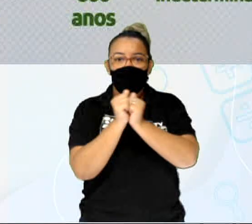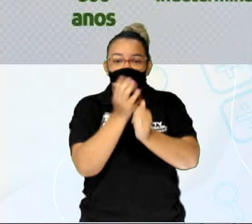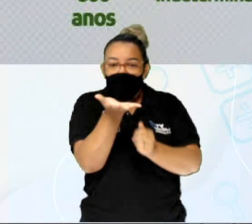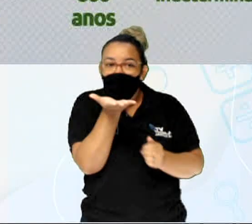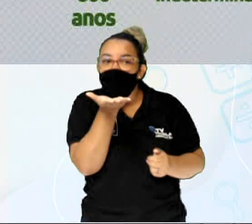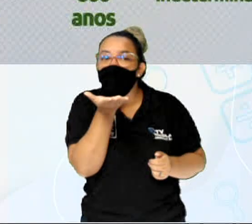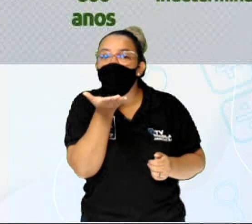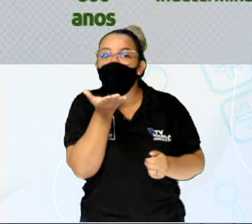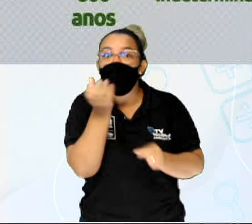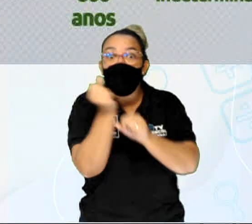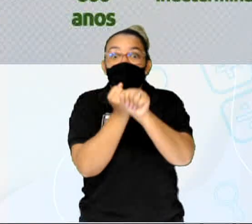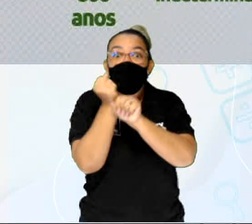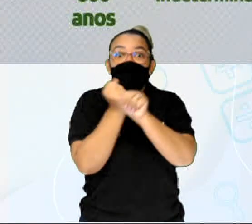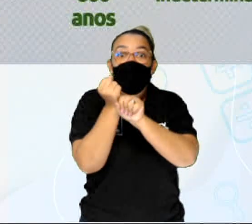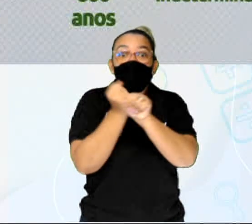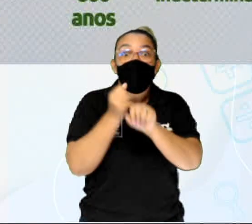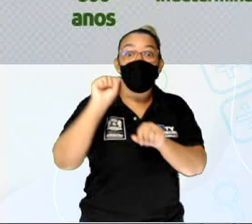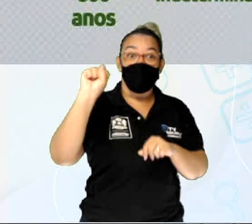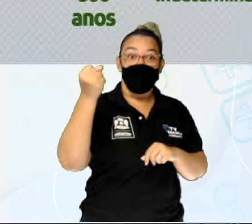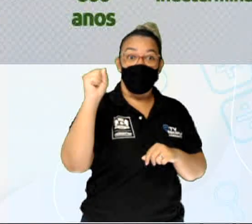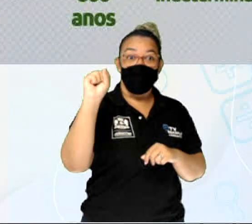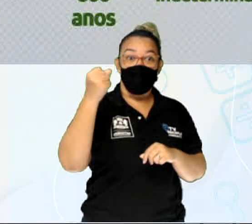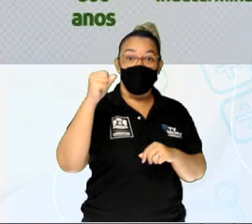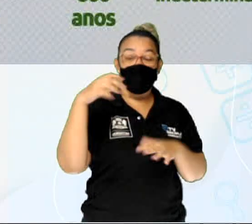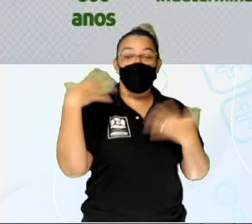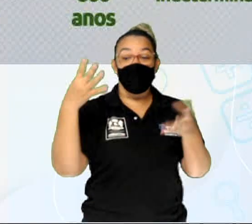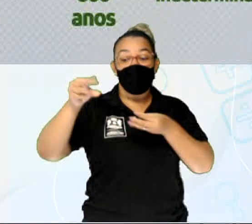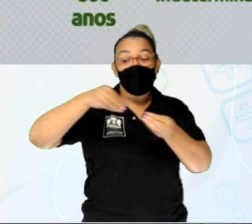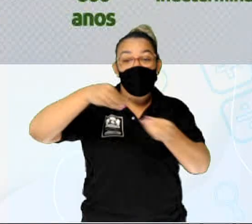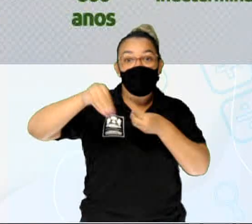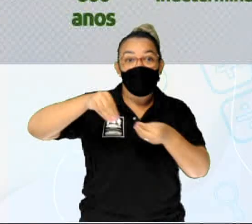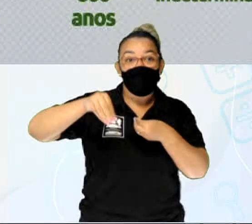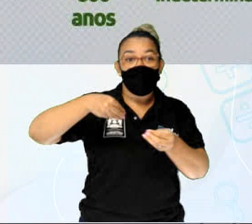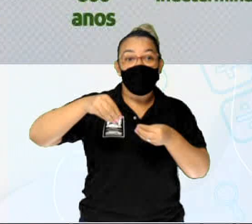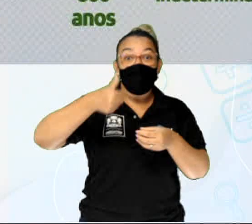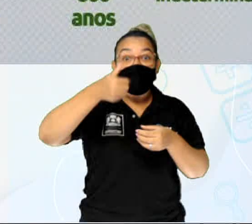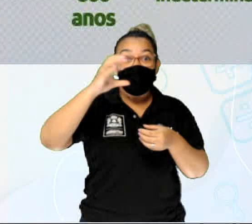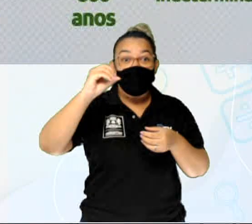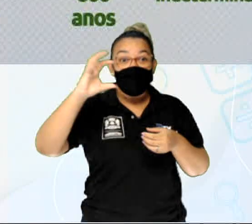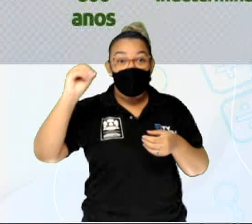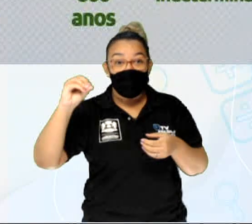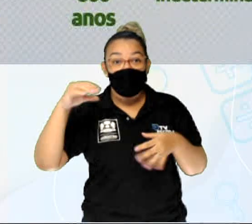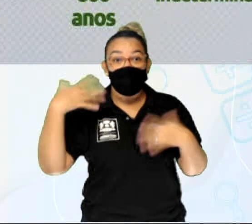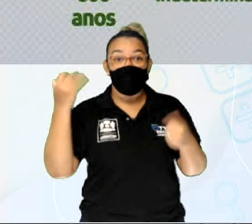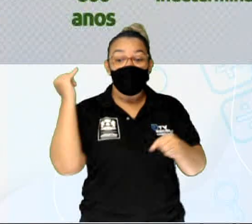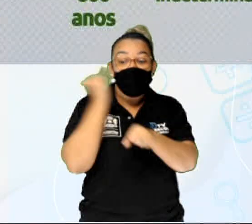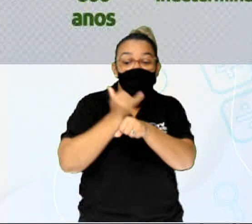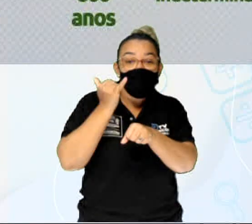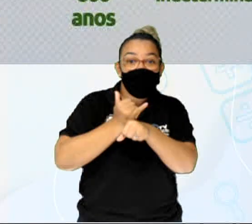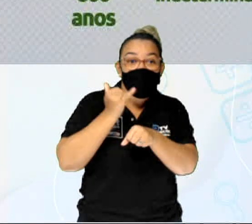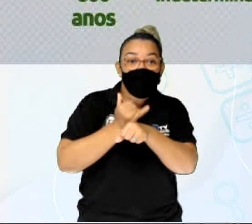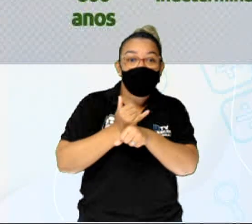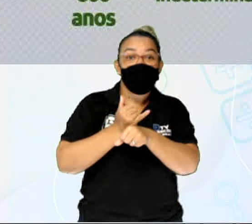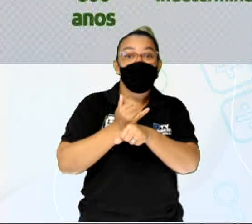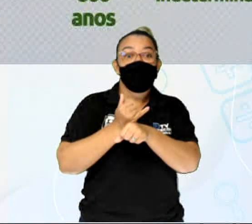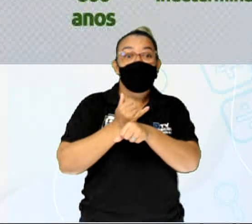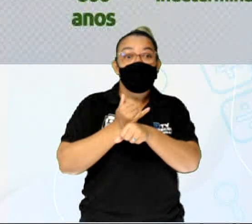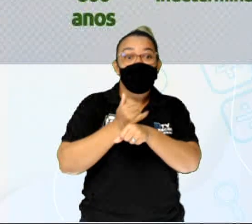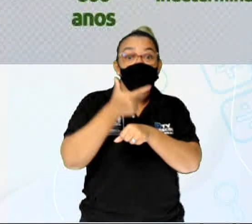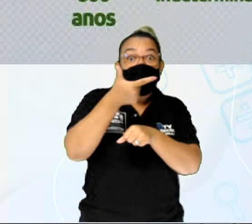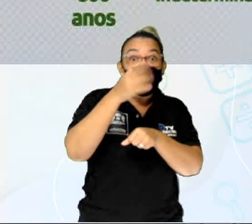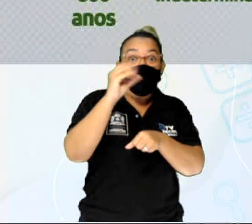só, oito anos. O plástico, cem anos. As latas de alumínio, de